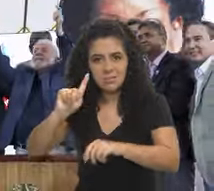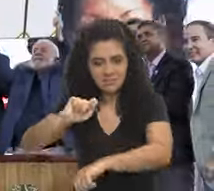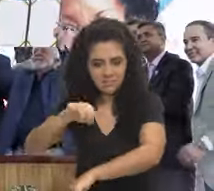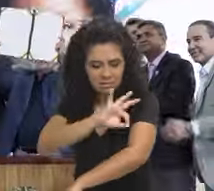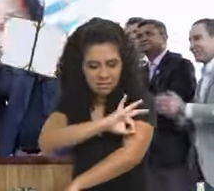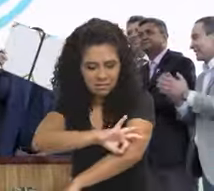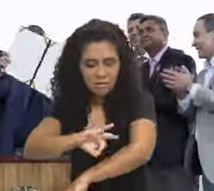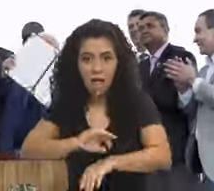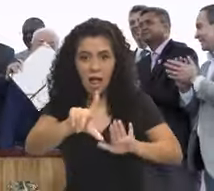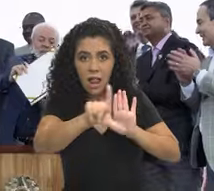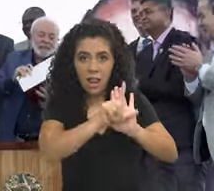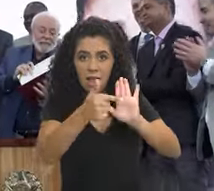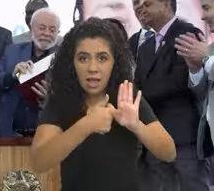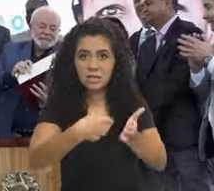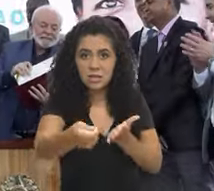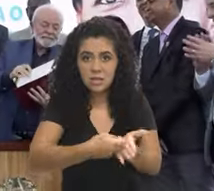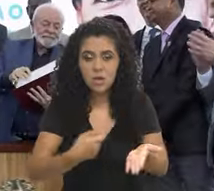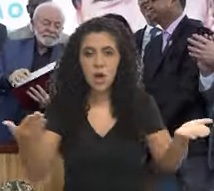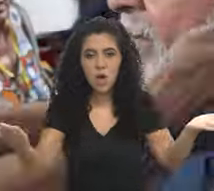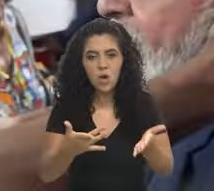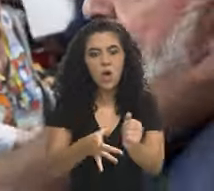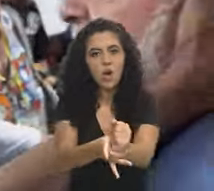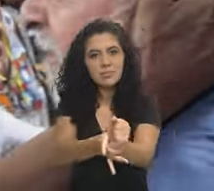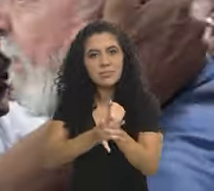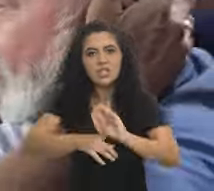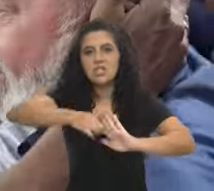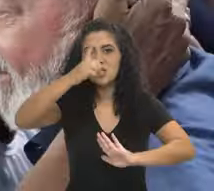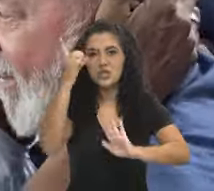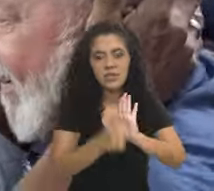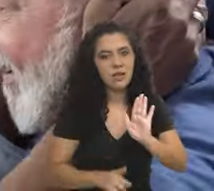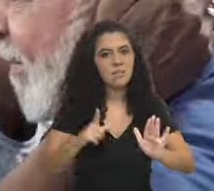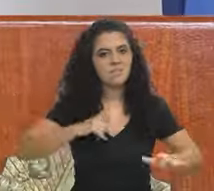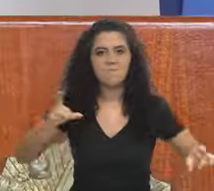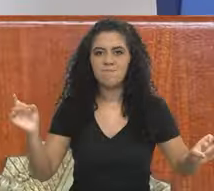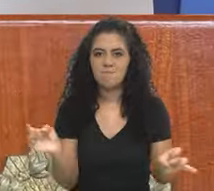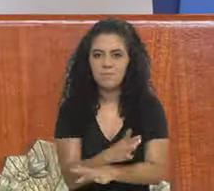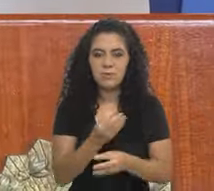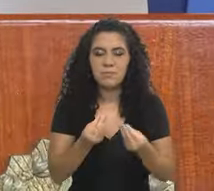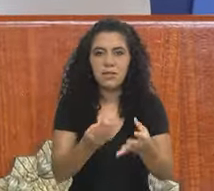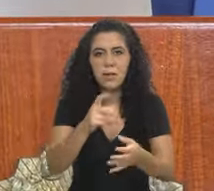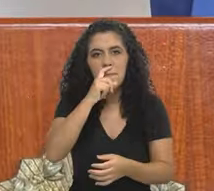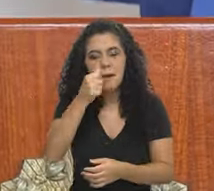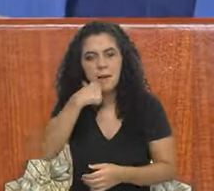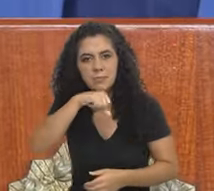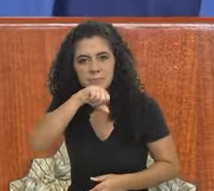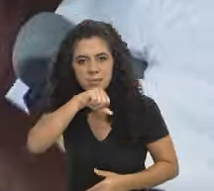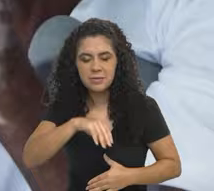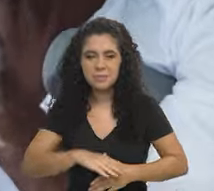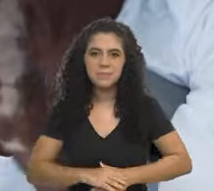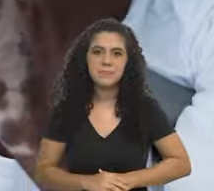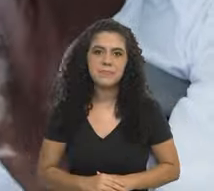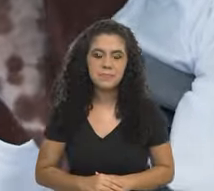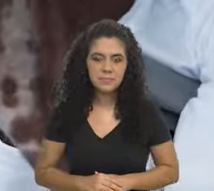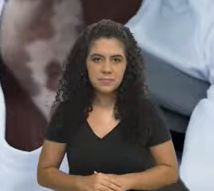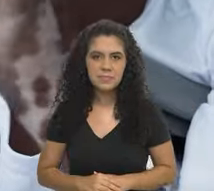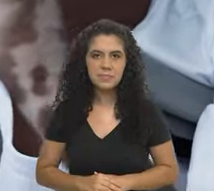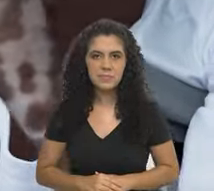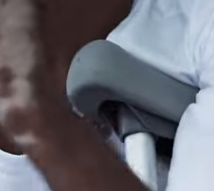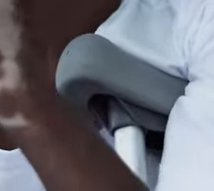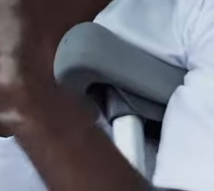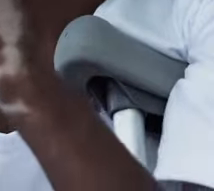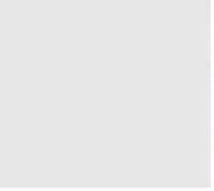com essa lei que assinamos agora. Estendendo os direitos que já estavam assegurados aos seus pais.